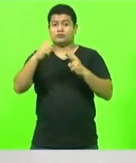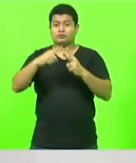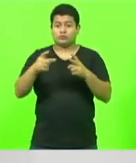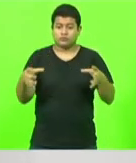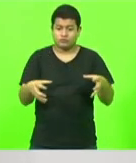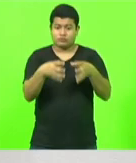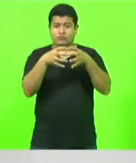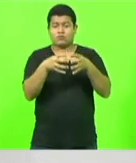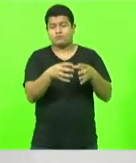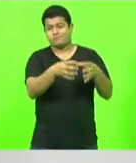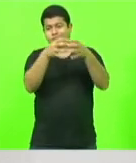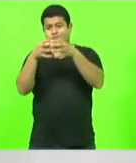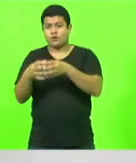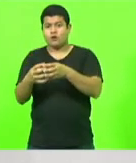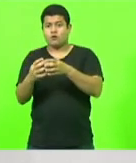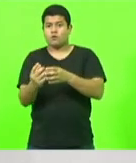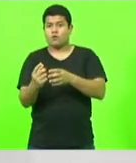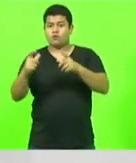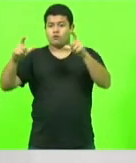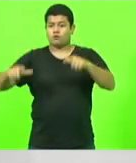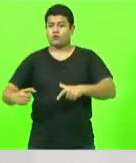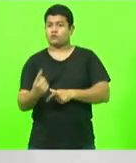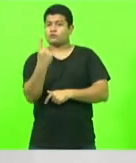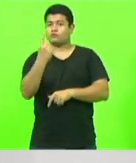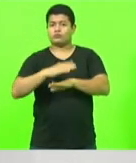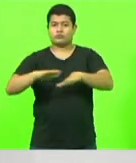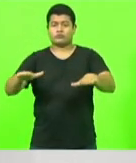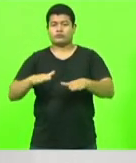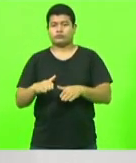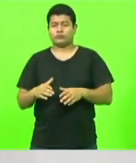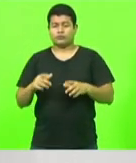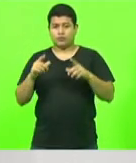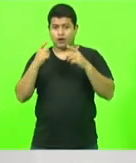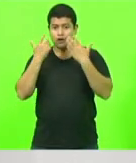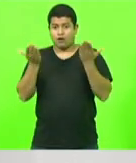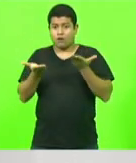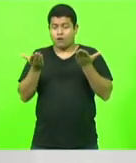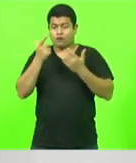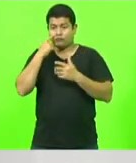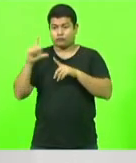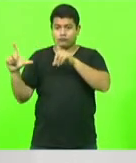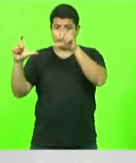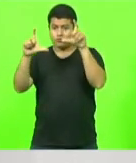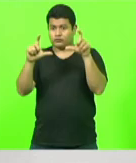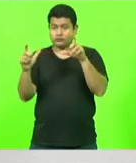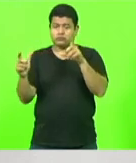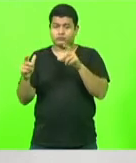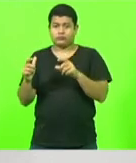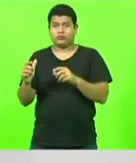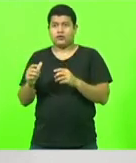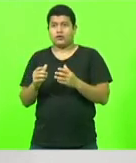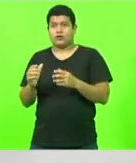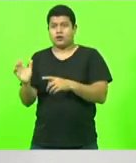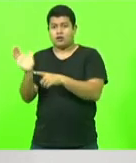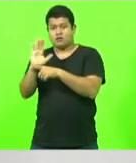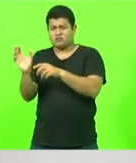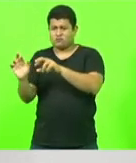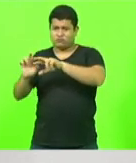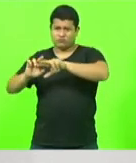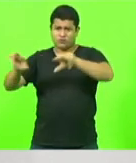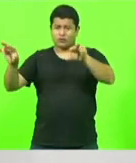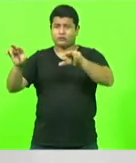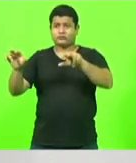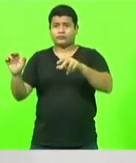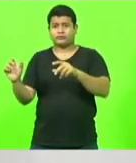mostrar aqui as imagens de algumas escolas que eu passei e outras que nós recebemos, mas são inúmeros os